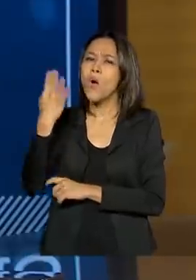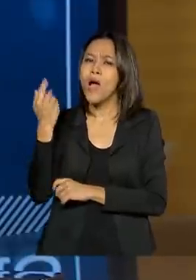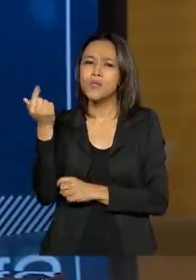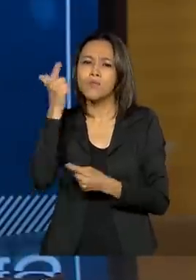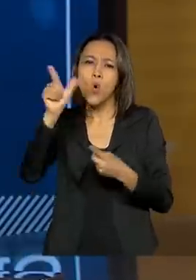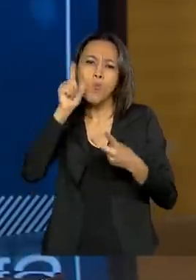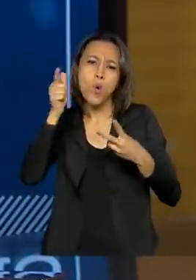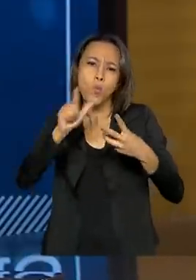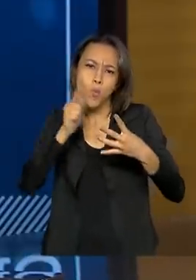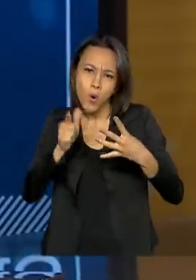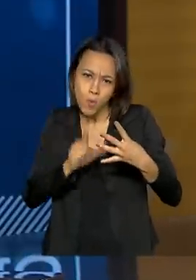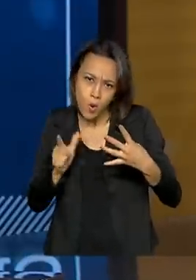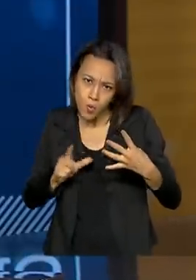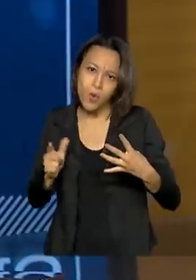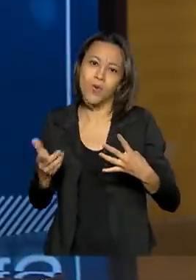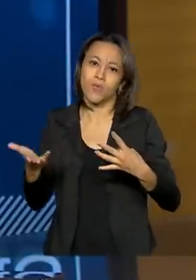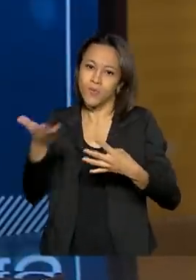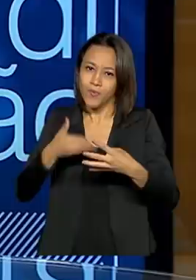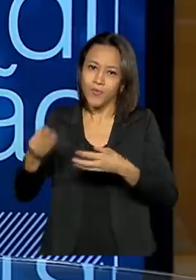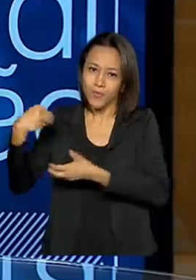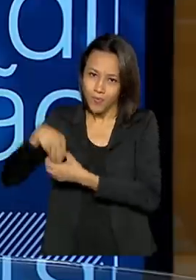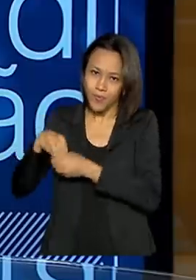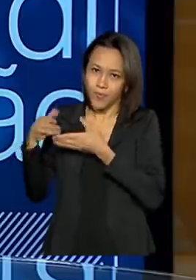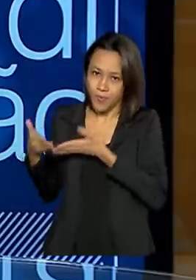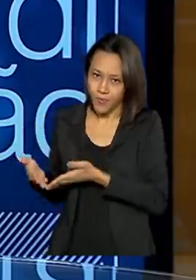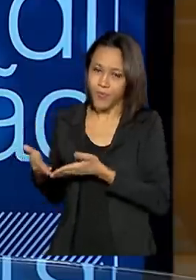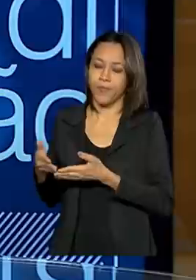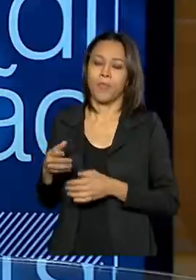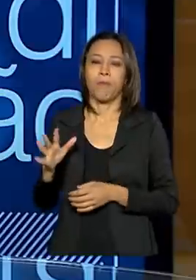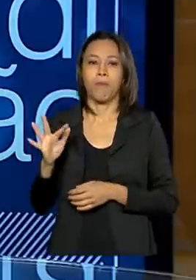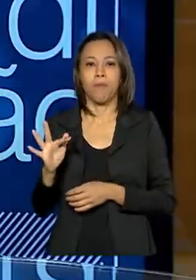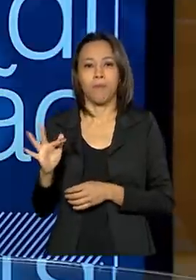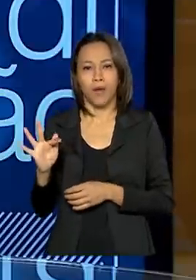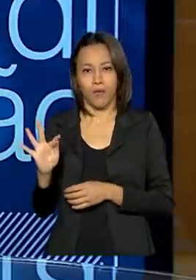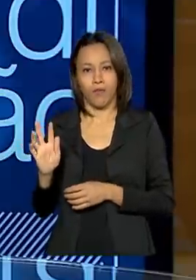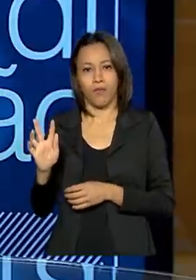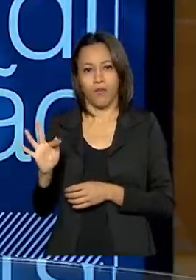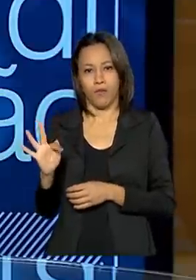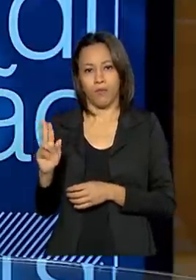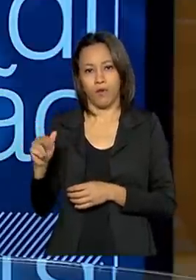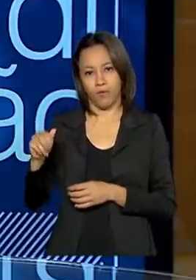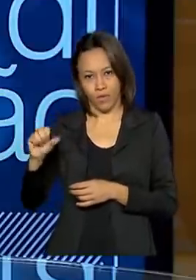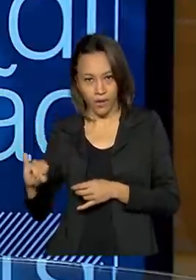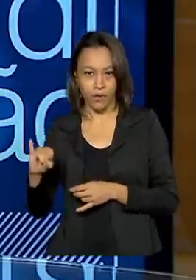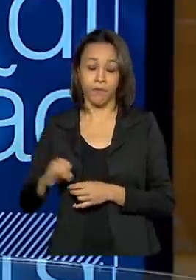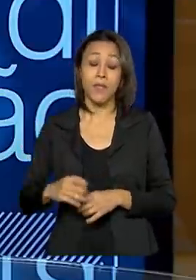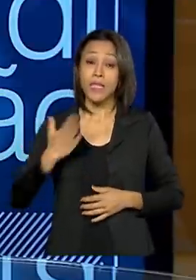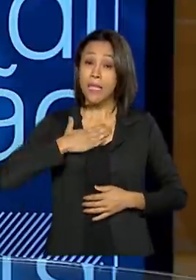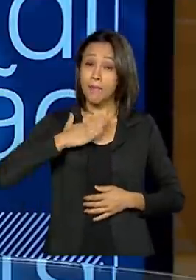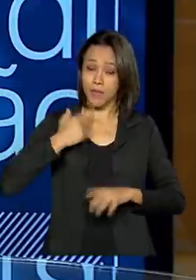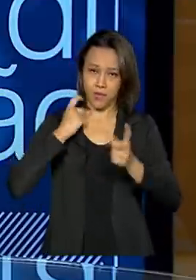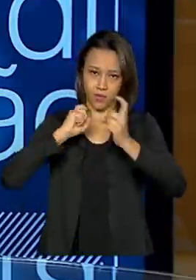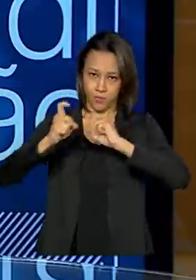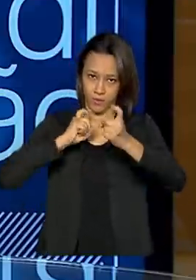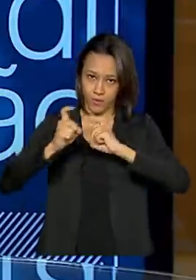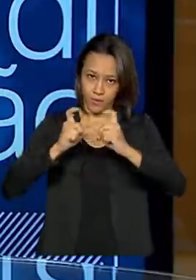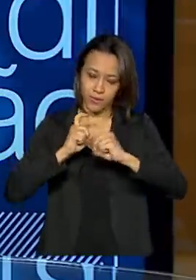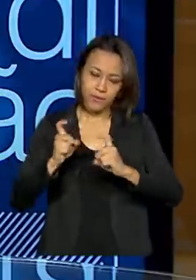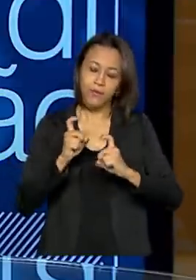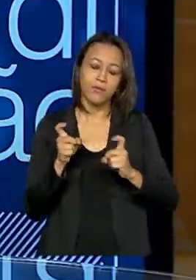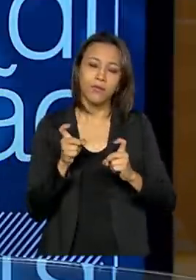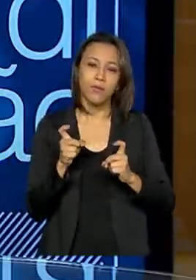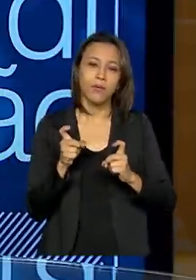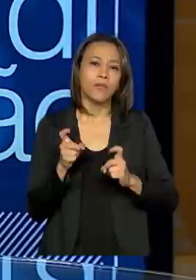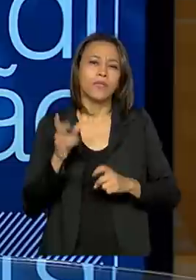termos também monetários para a fundação? Ah, sim. Só para o senhor ter uma ideia, nessa minha administração, nós já